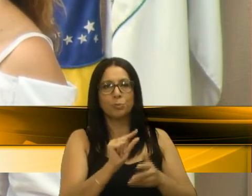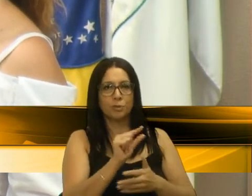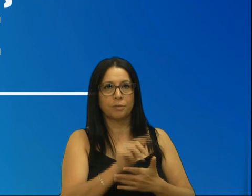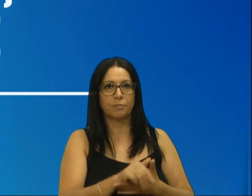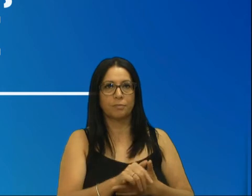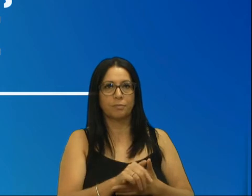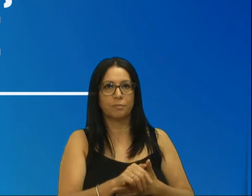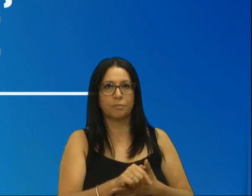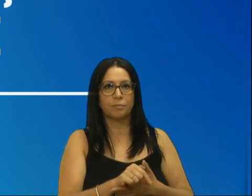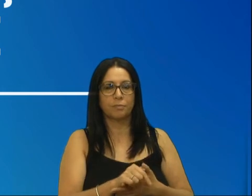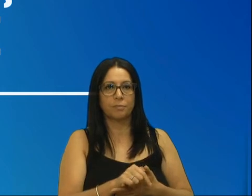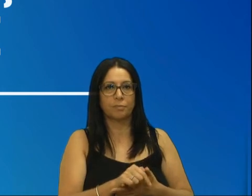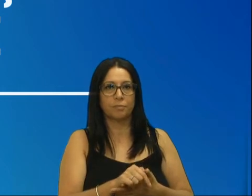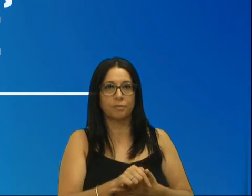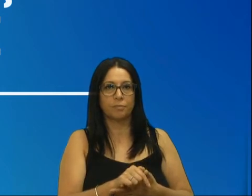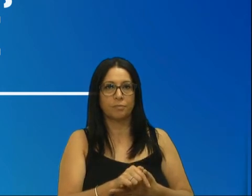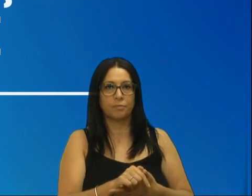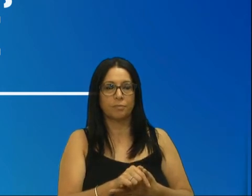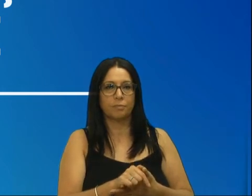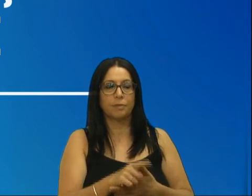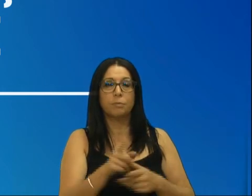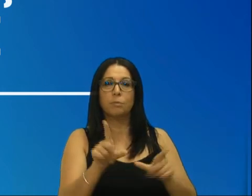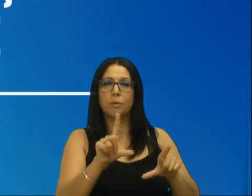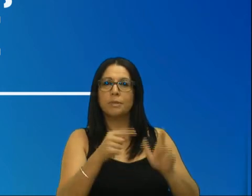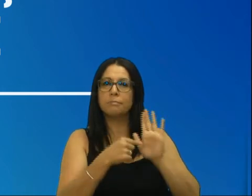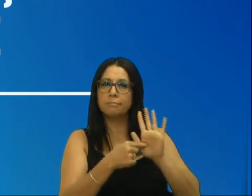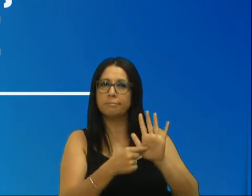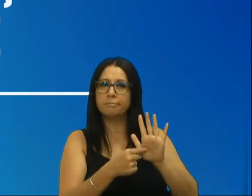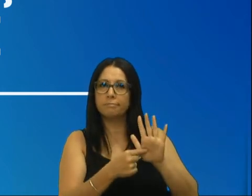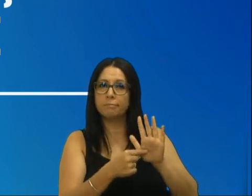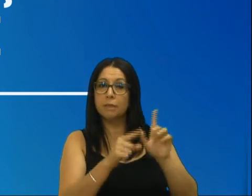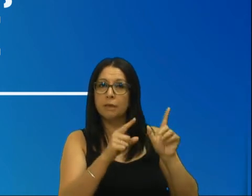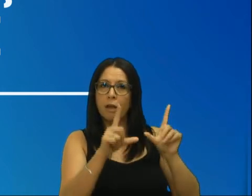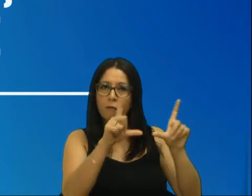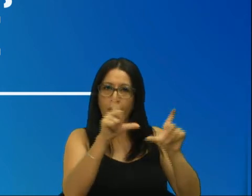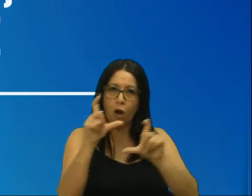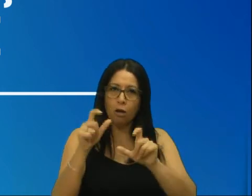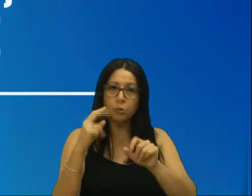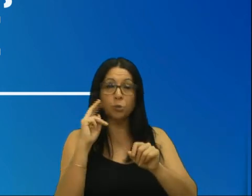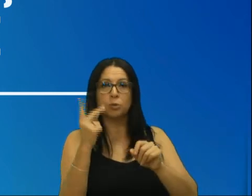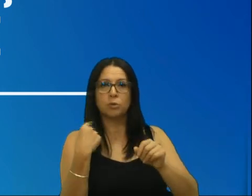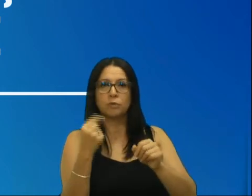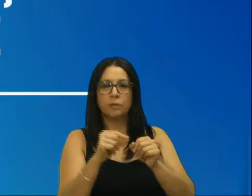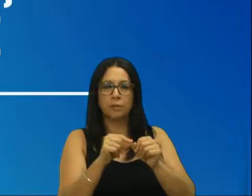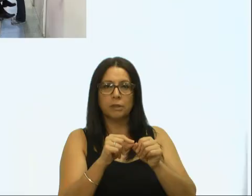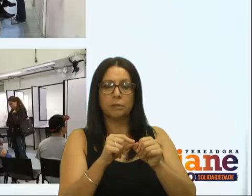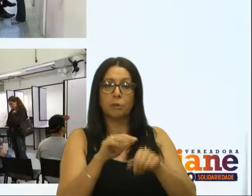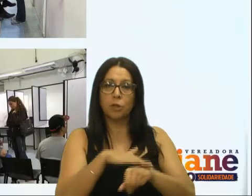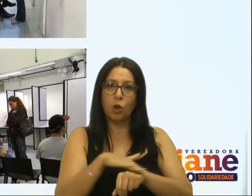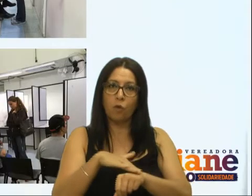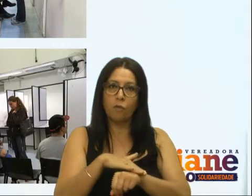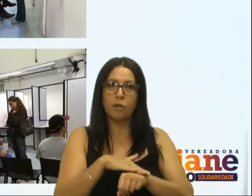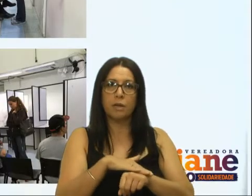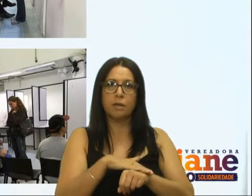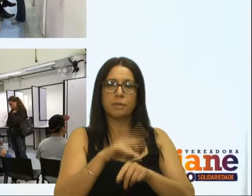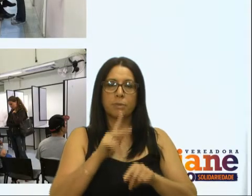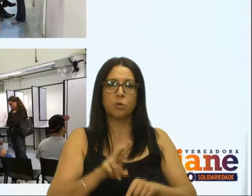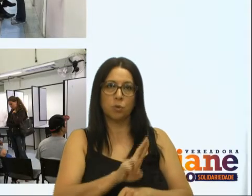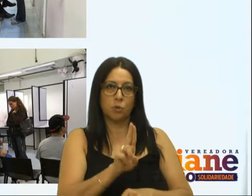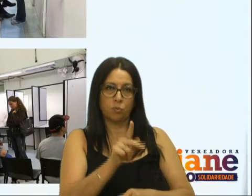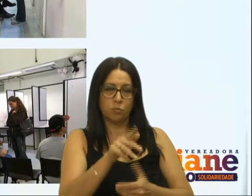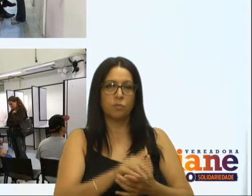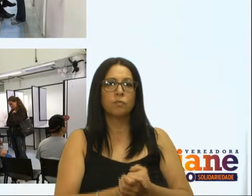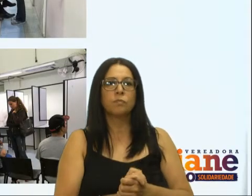pedir para o pessoal da TV Câmara mostrar um pouco das fotos, um pouco do que nós fizemos, da conversa que eu tive com os usuários.